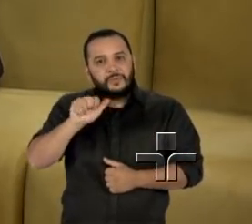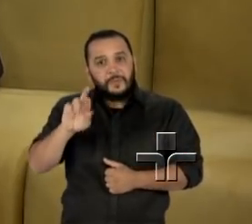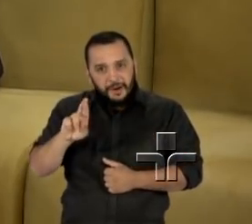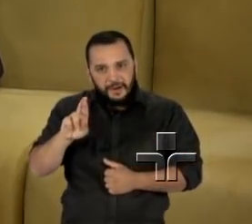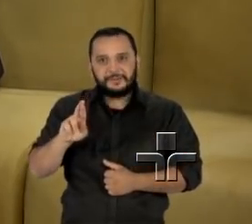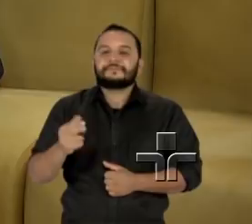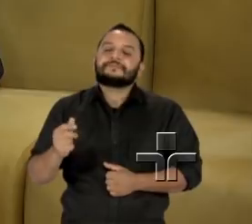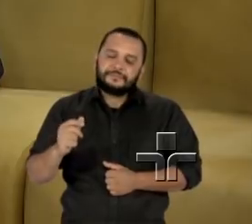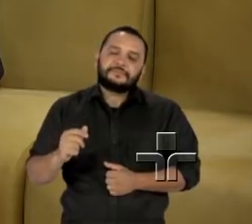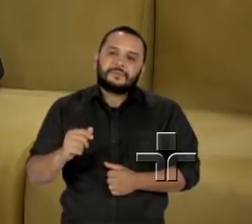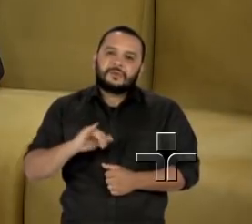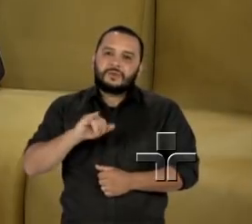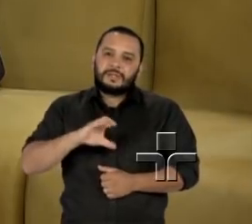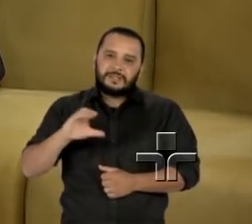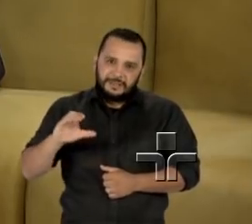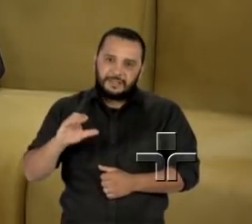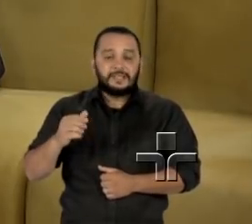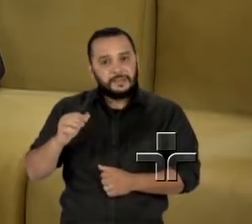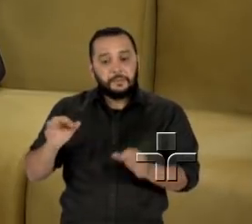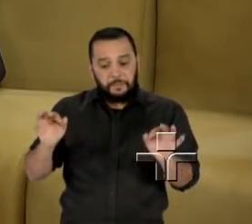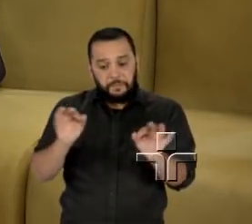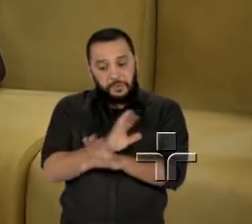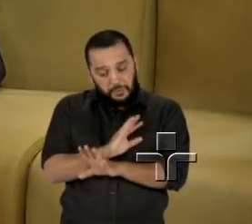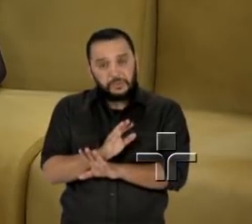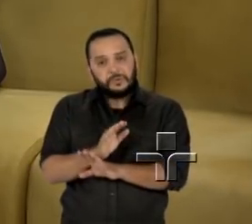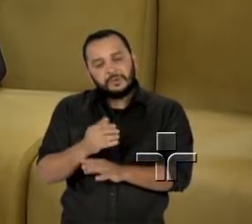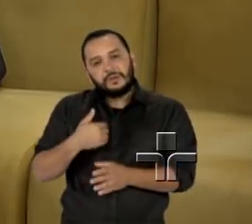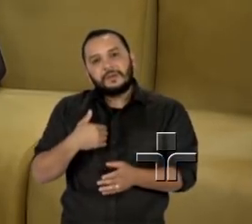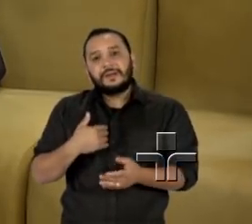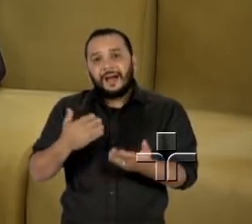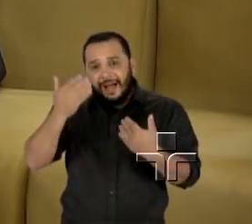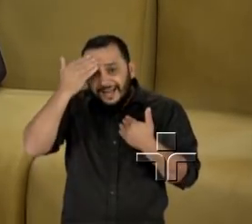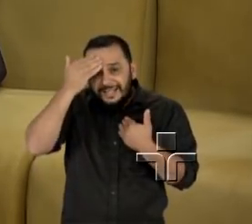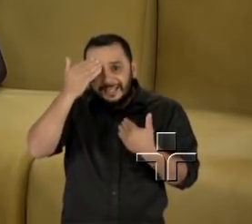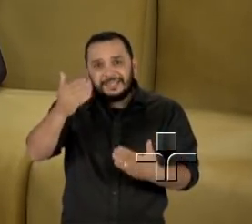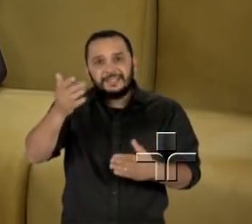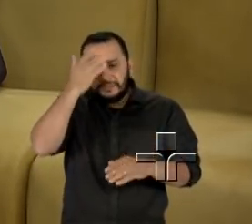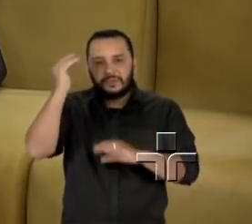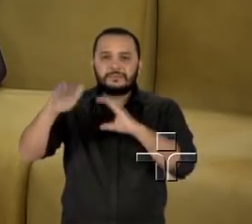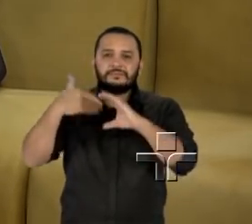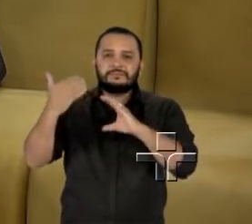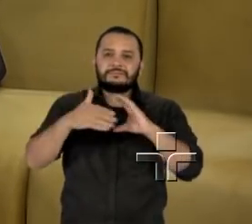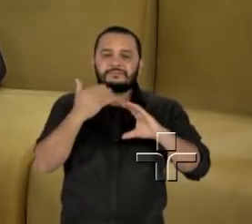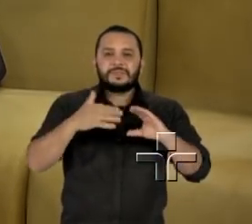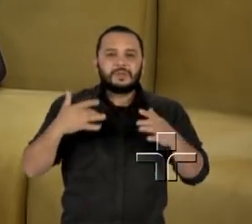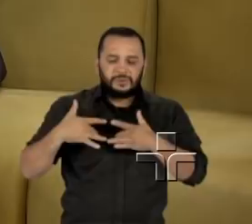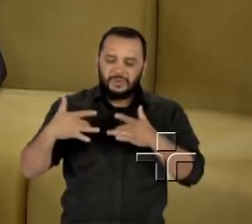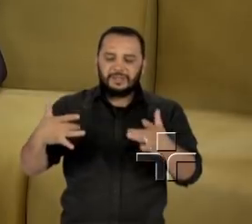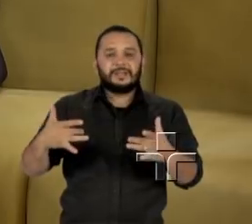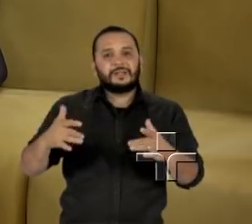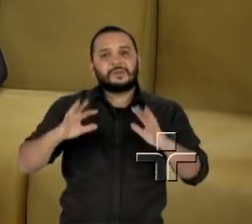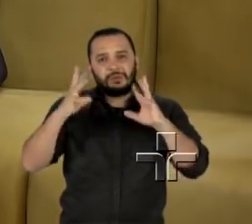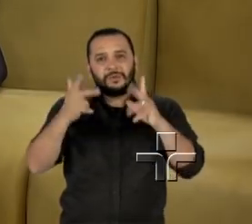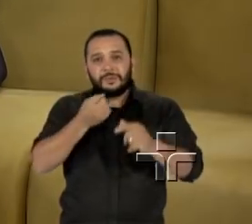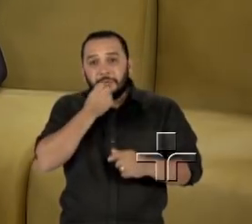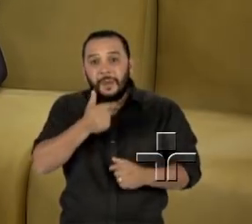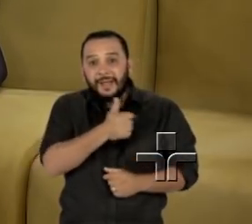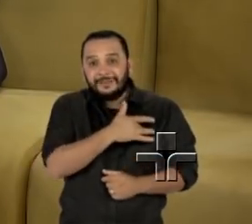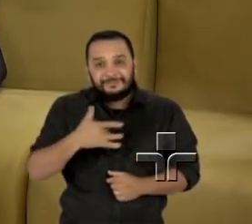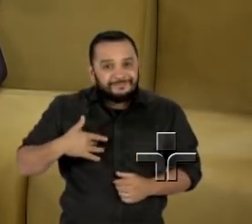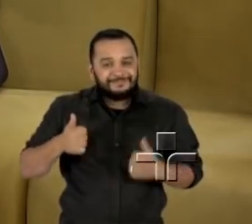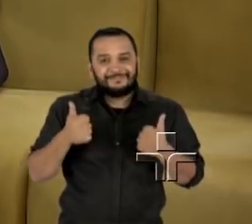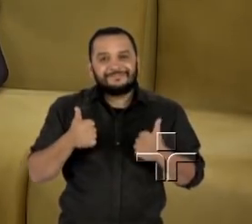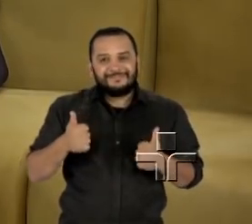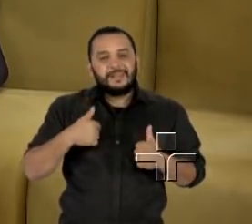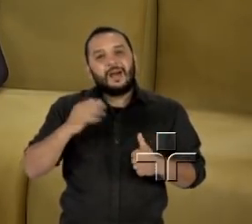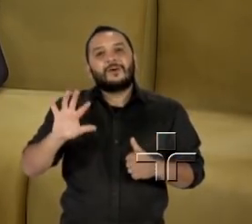do Jornal da Cultura, edição da noite, e agradecer todas as mensagens de solidariedade, dizer que está todo mundo super bem aqui, tranquilo,